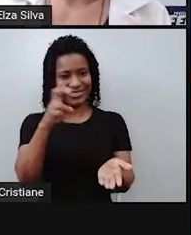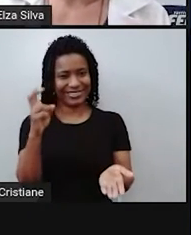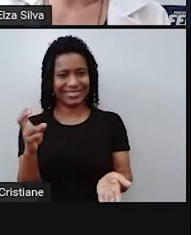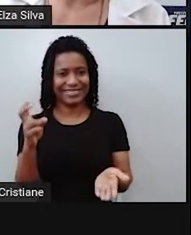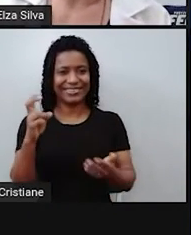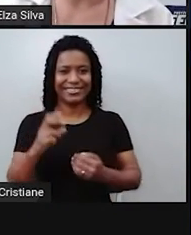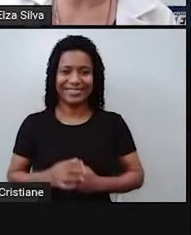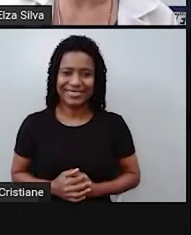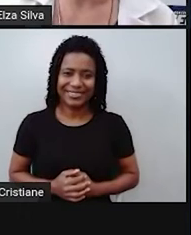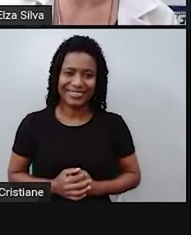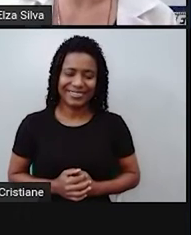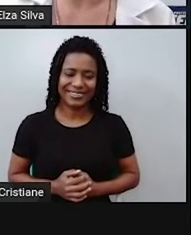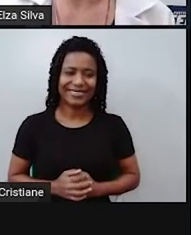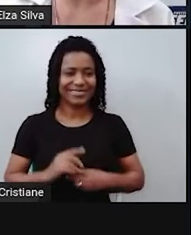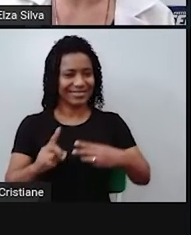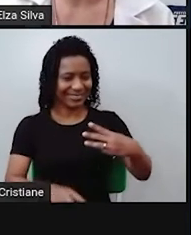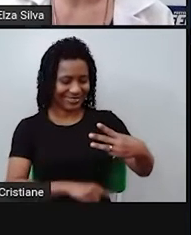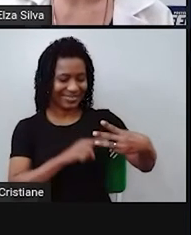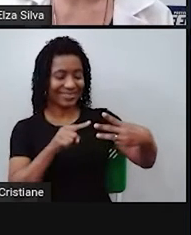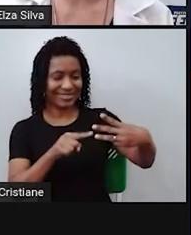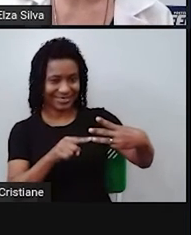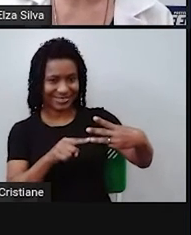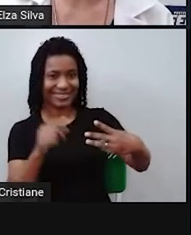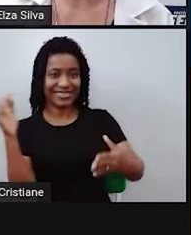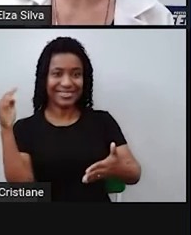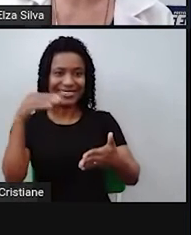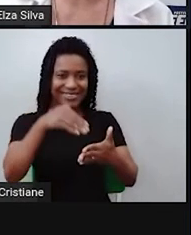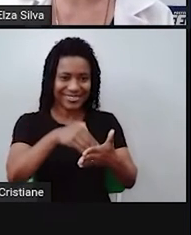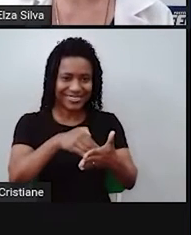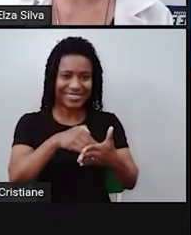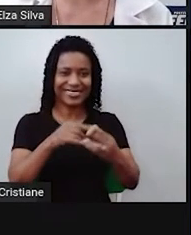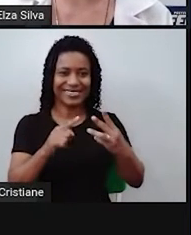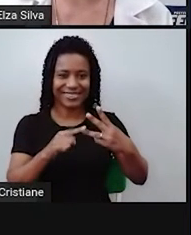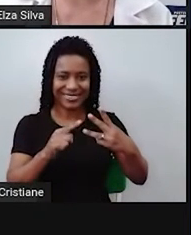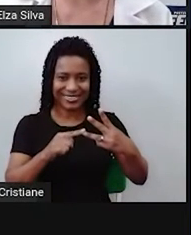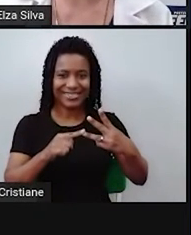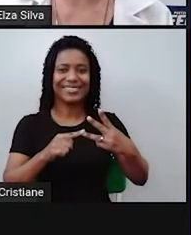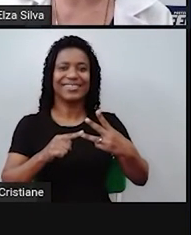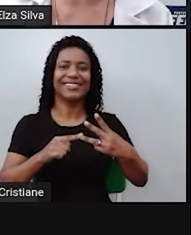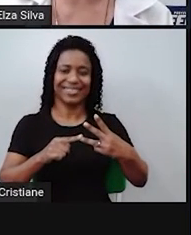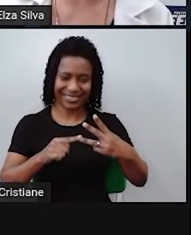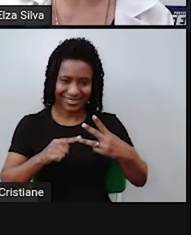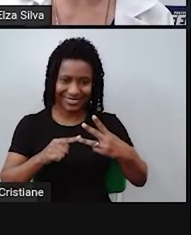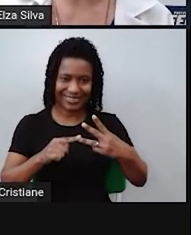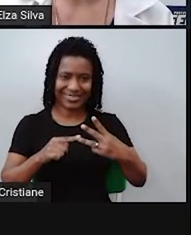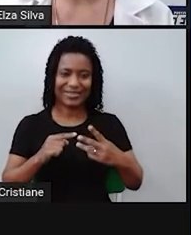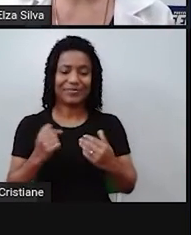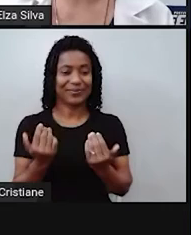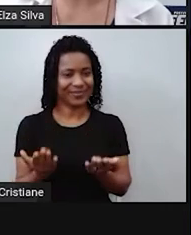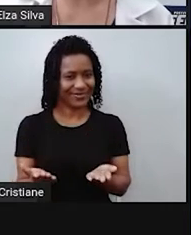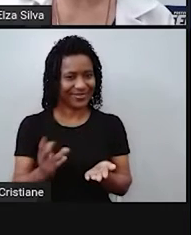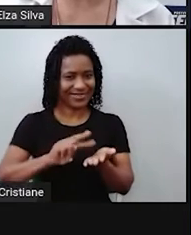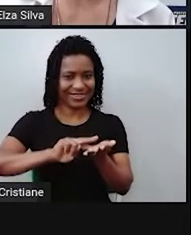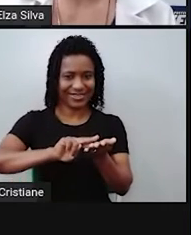And the last one, e o último, La Fontaine was born on July 8,